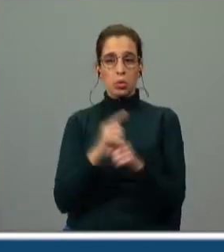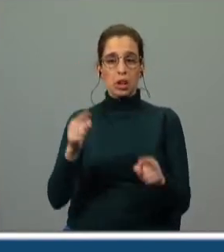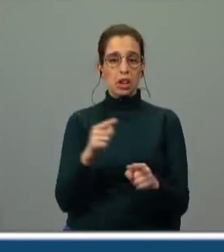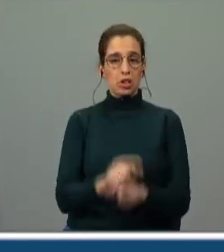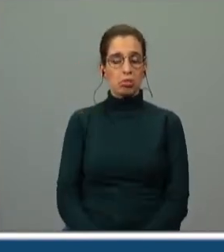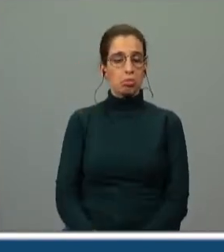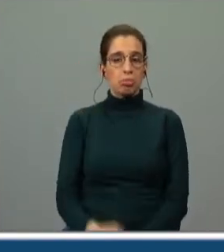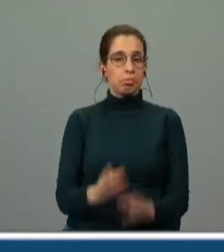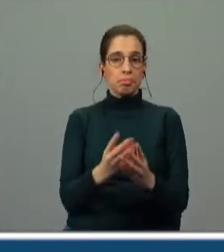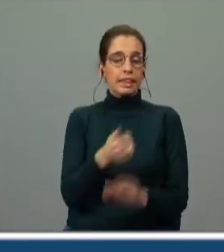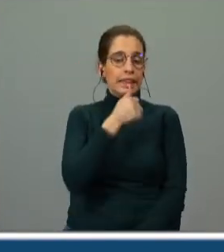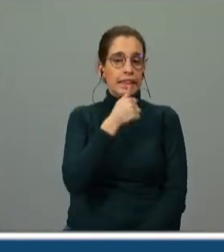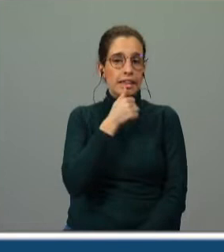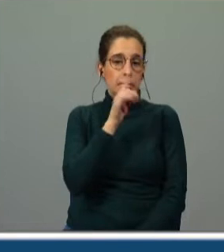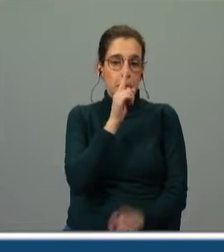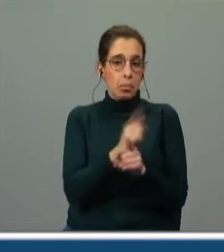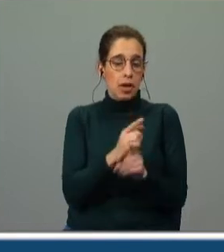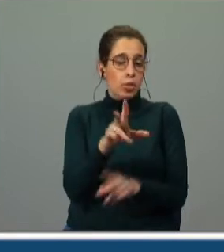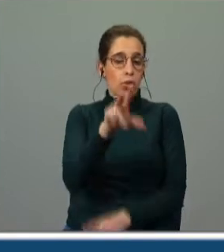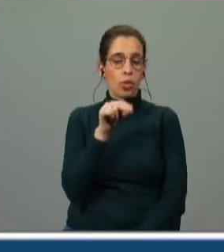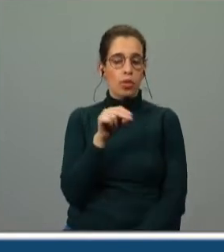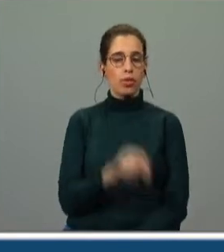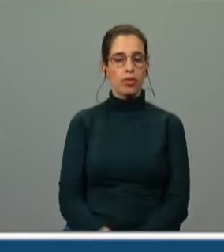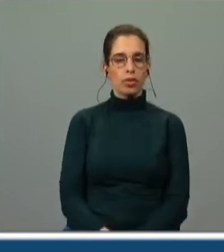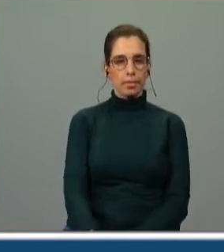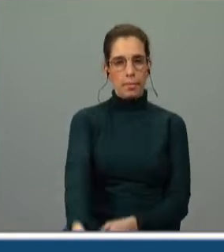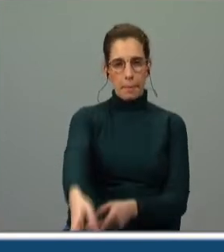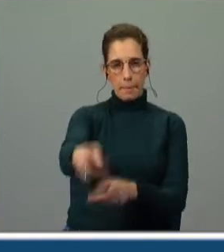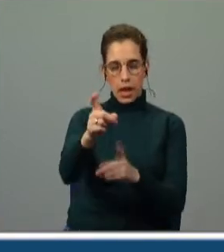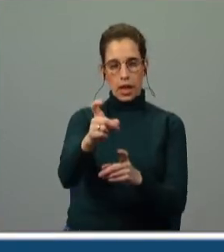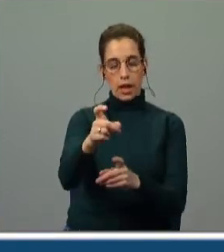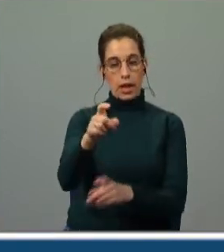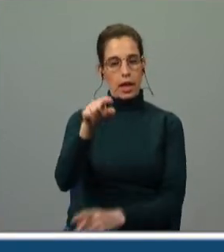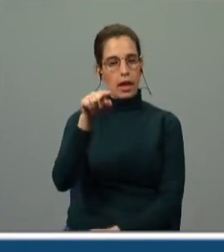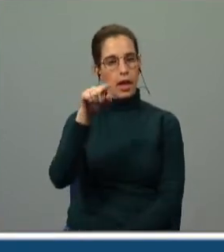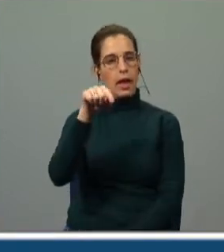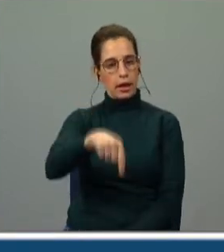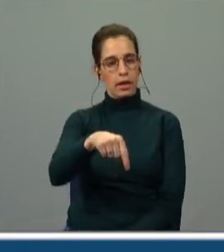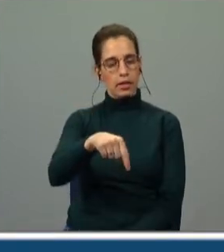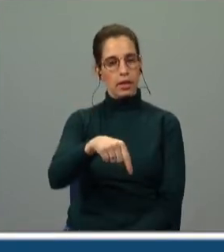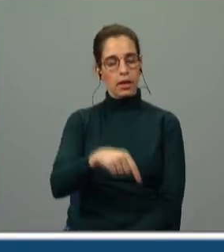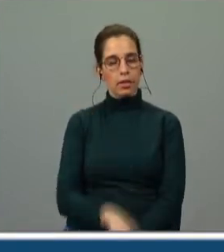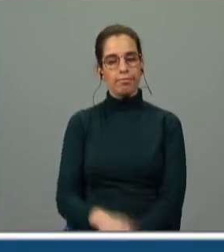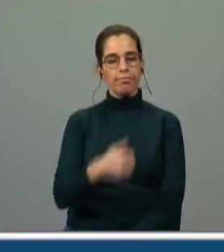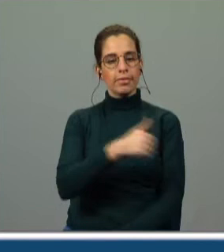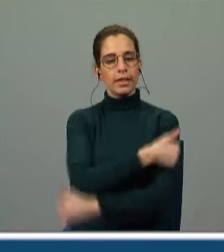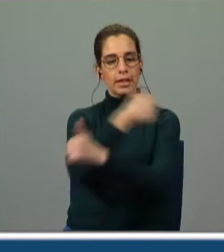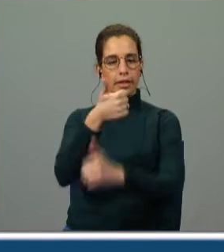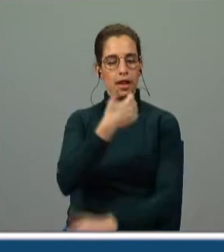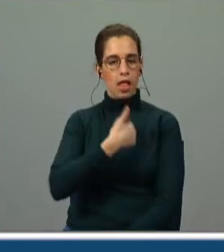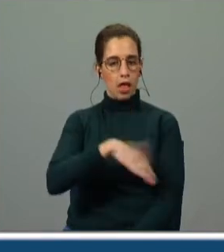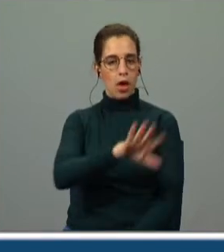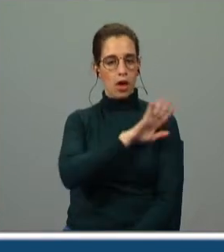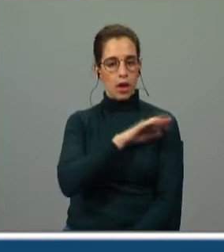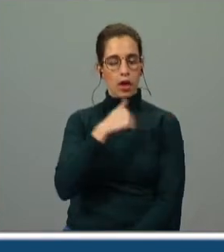foi degolada aqui na cidade de Coimbra. Eu digo